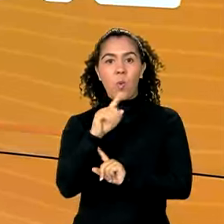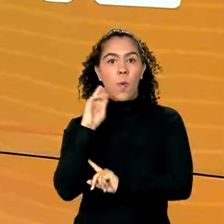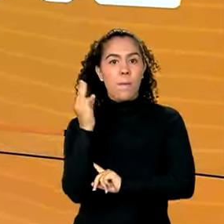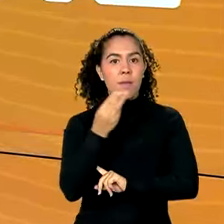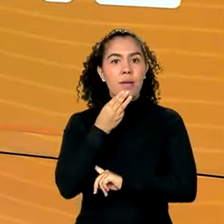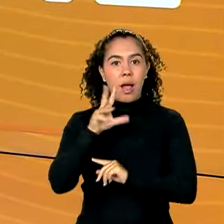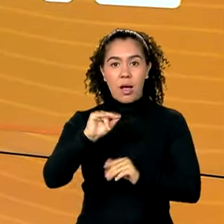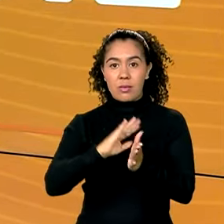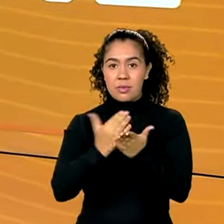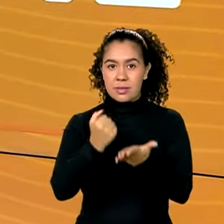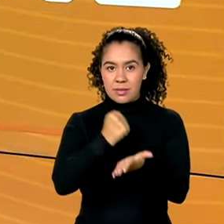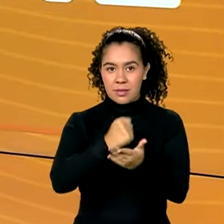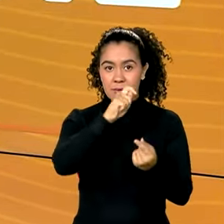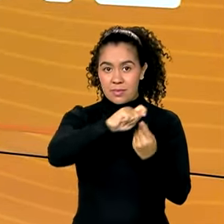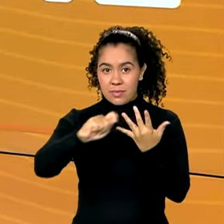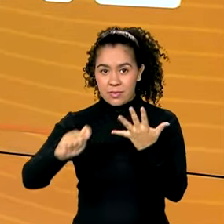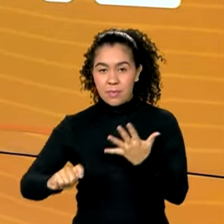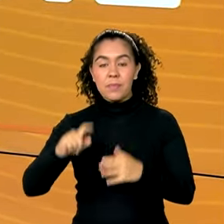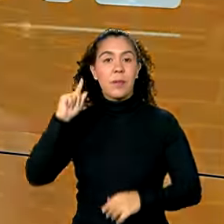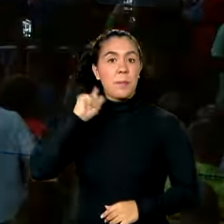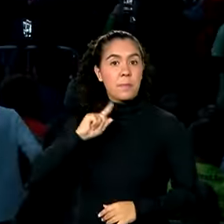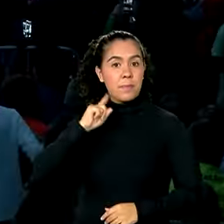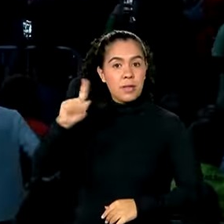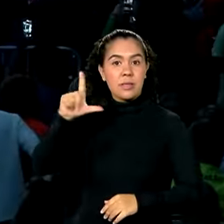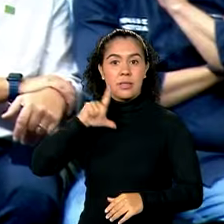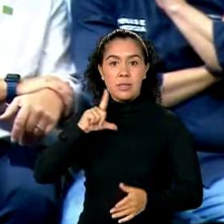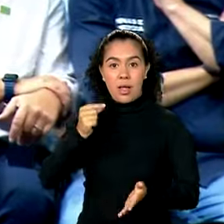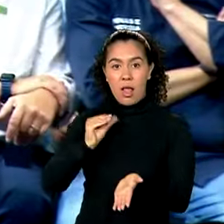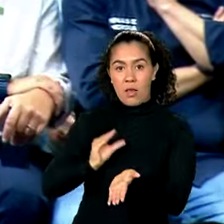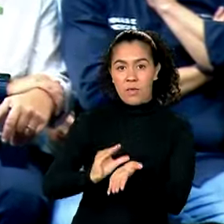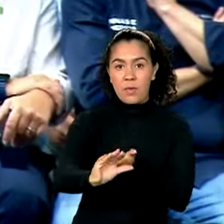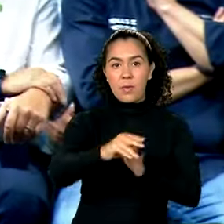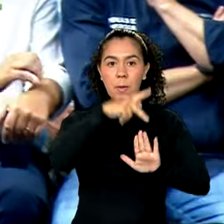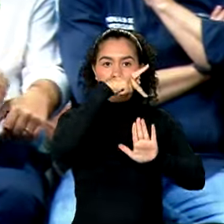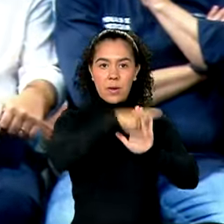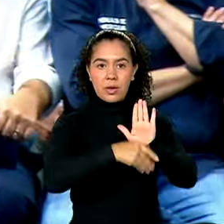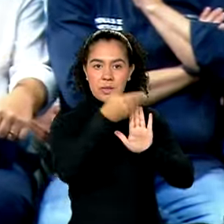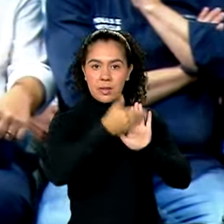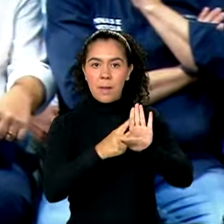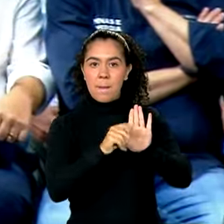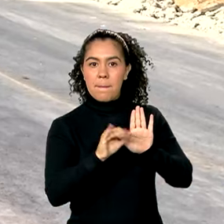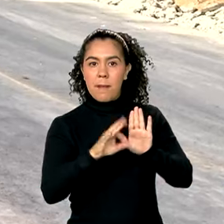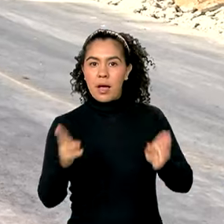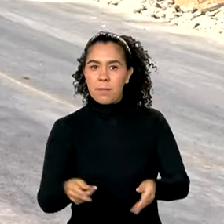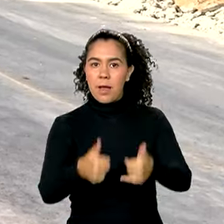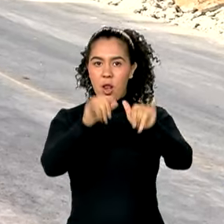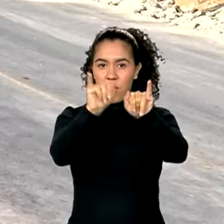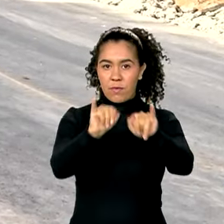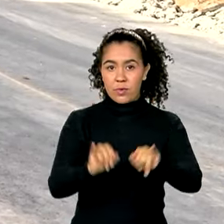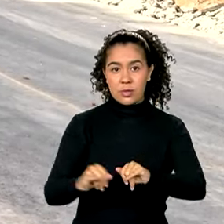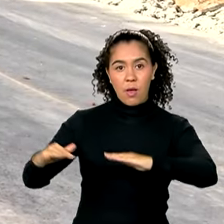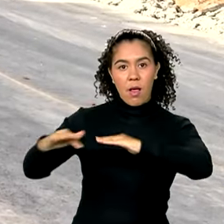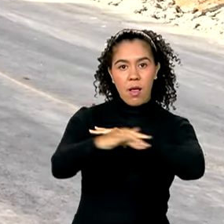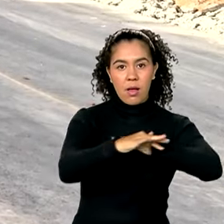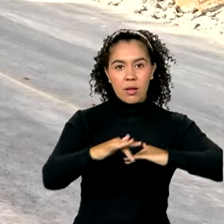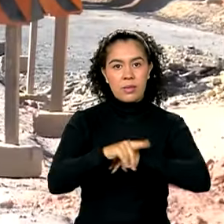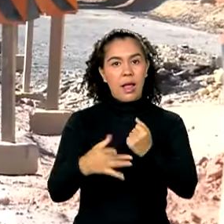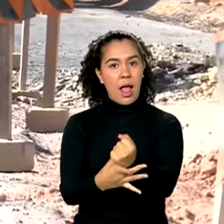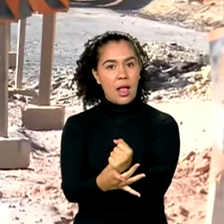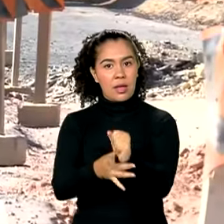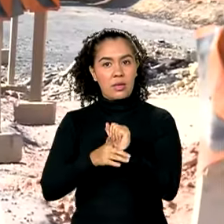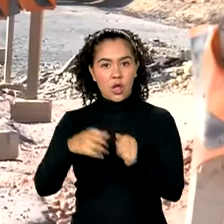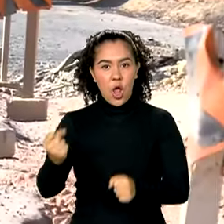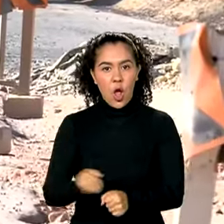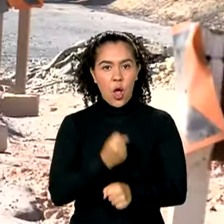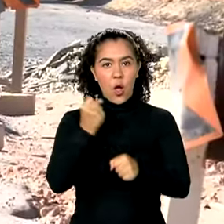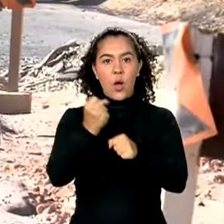ano. Em Minas Gerais, investimentos do novo PAC vão melhorar a infraestrutura, mobilidade urbana e garantir obras de